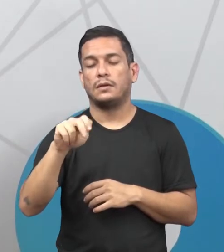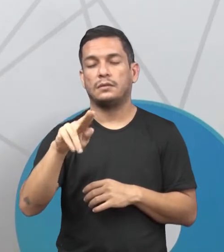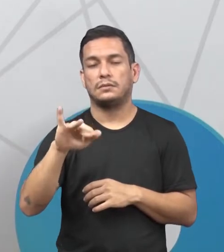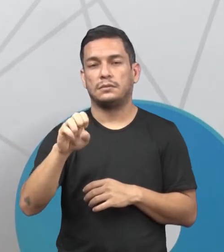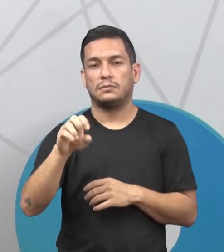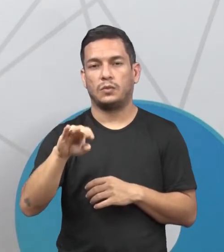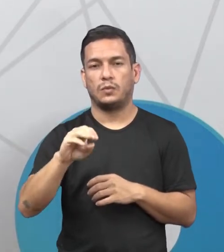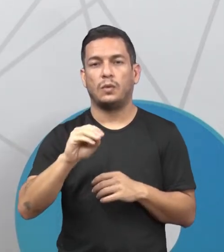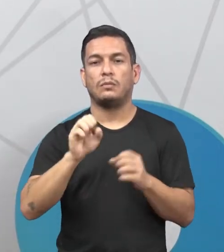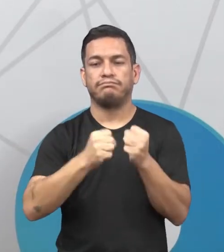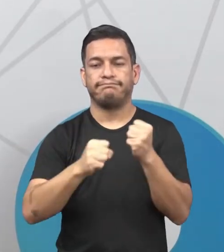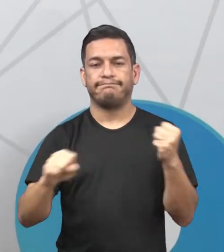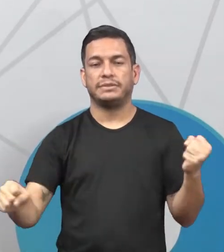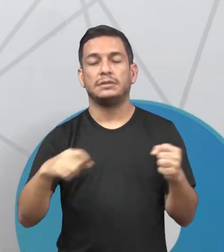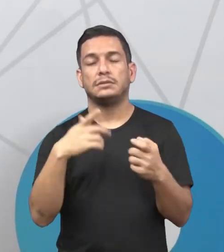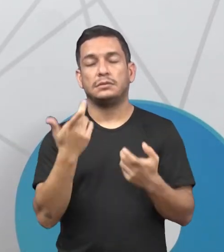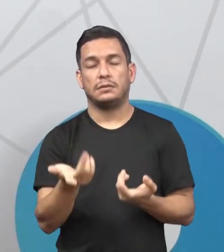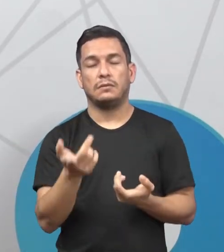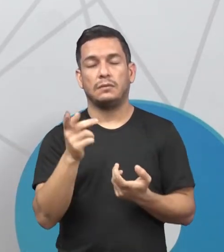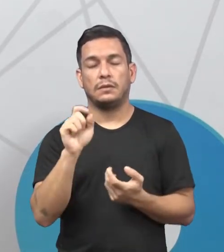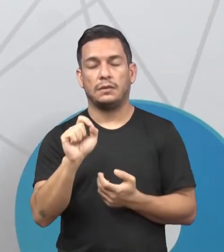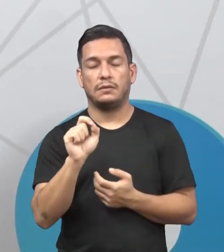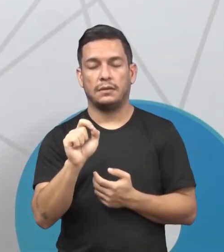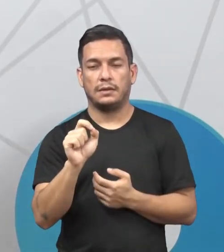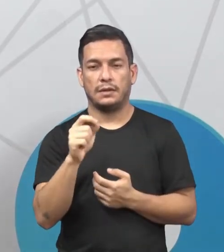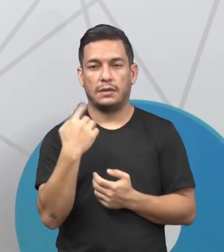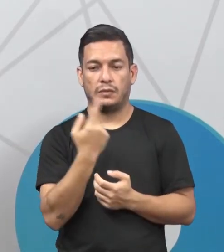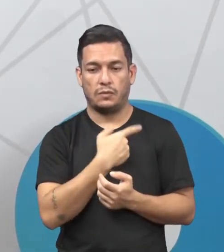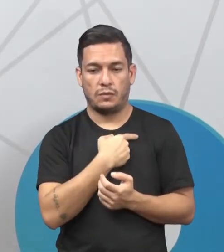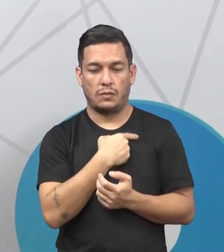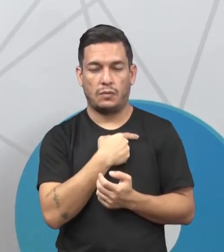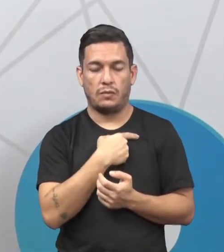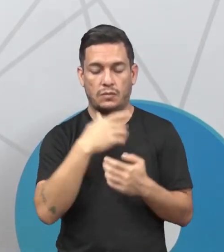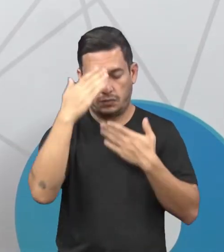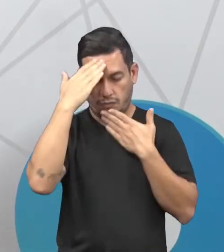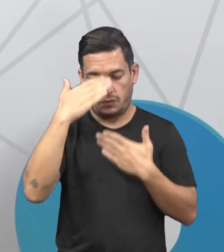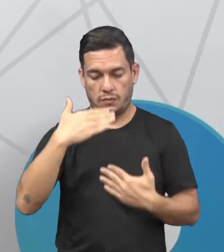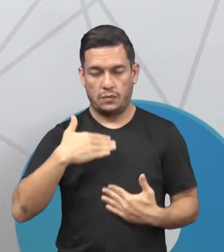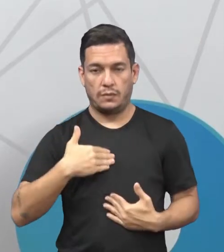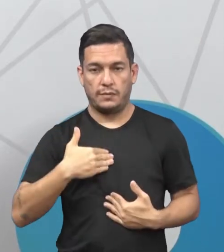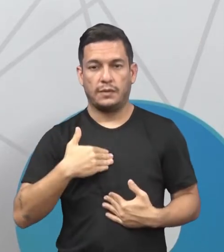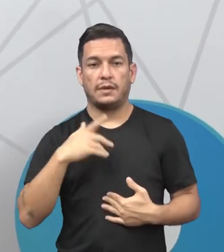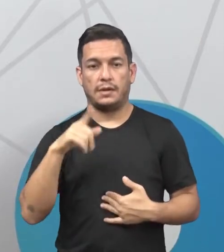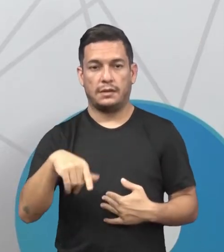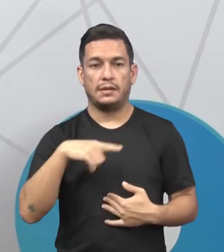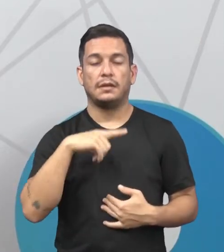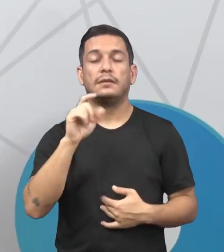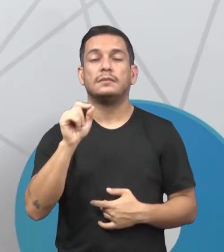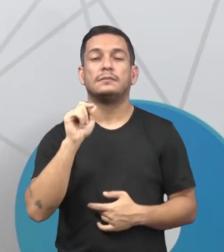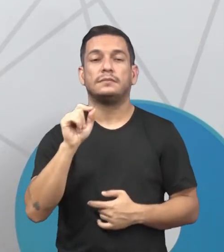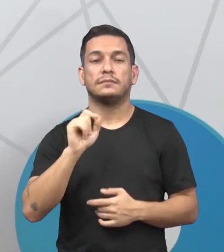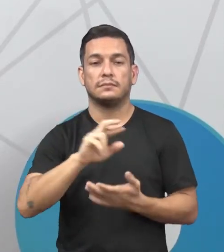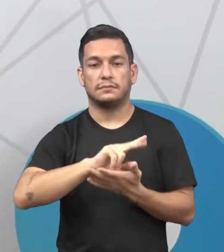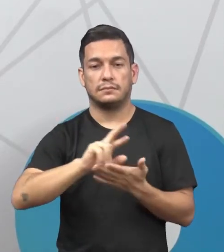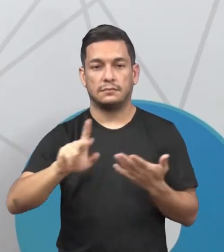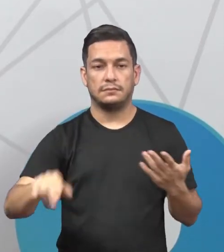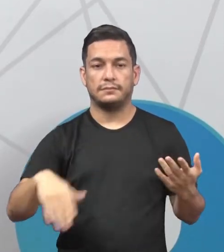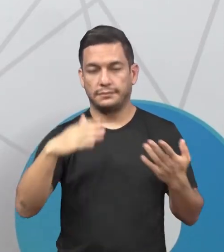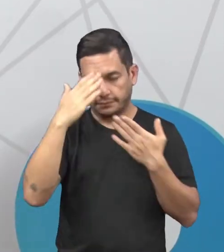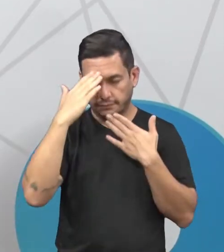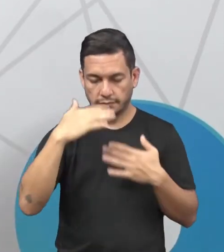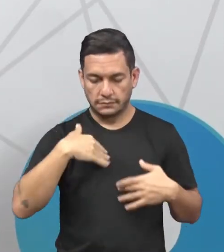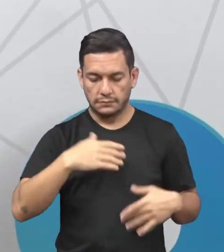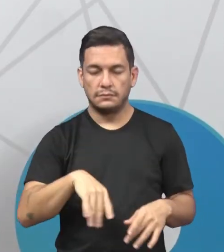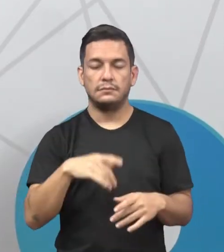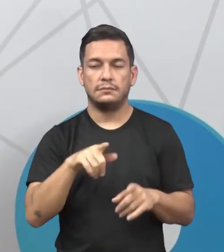gigantesco. E esse organismo, como o nosso corpo humano, ele é composto por vários órgãos